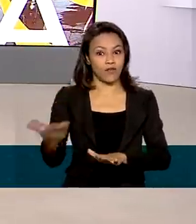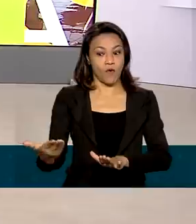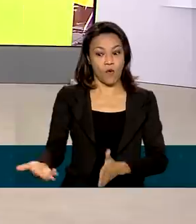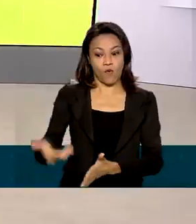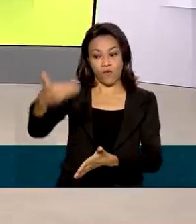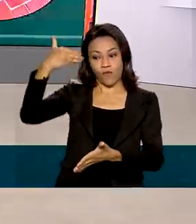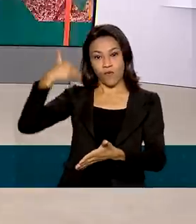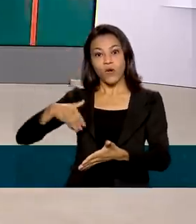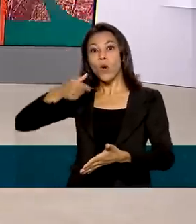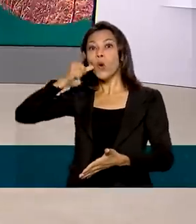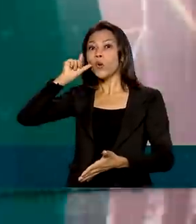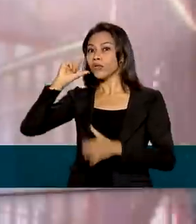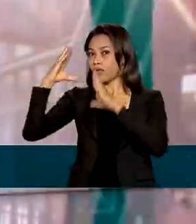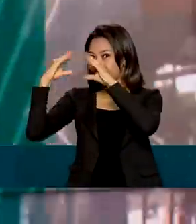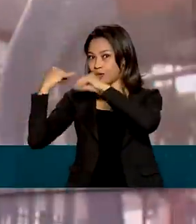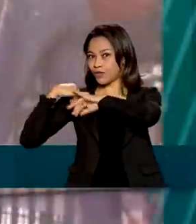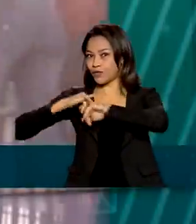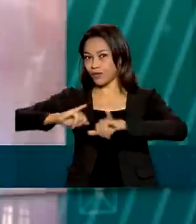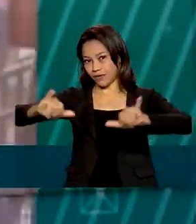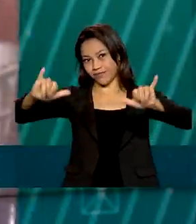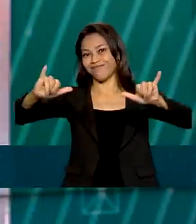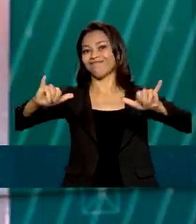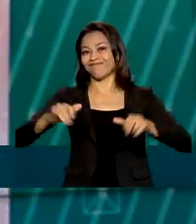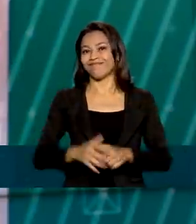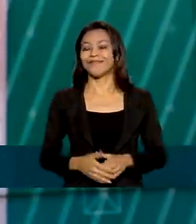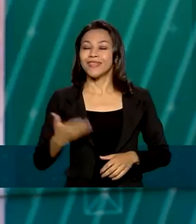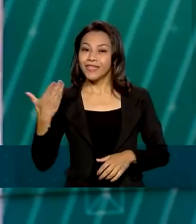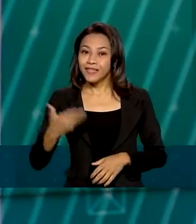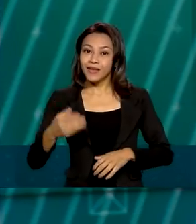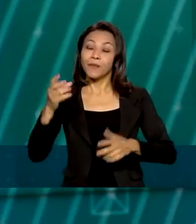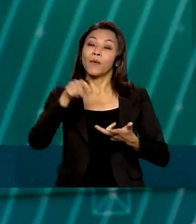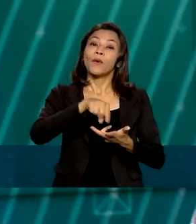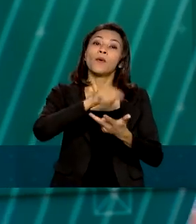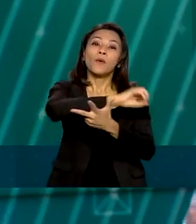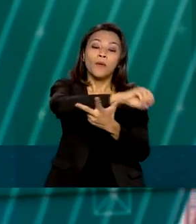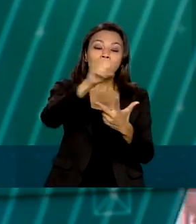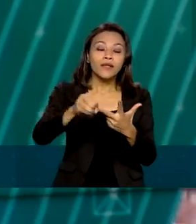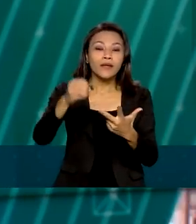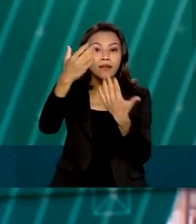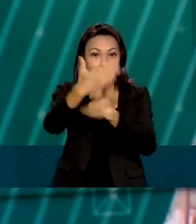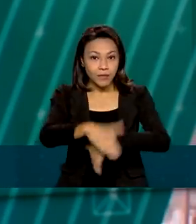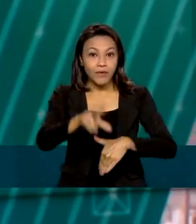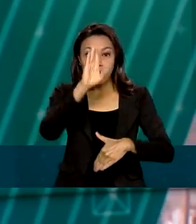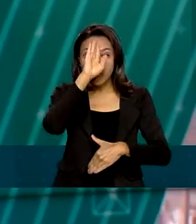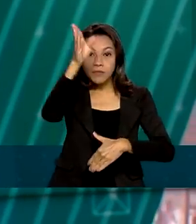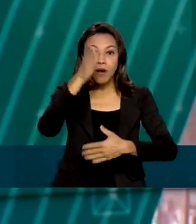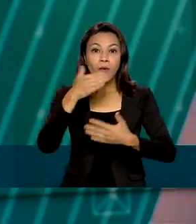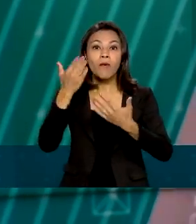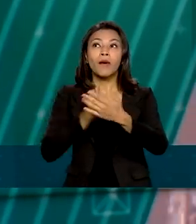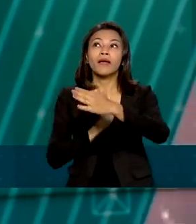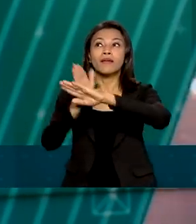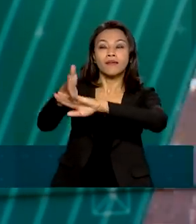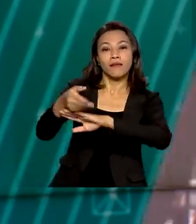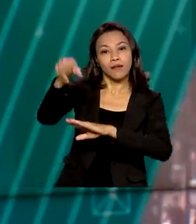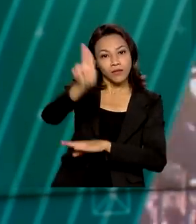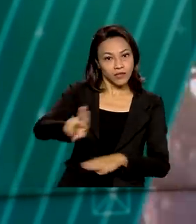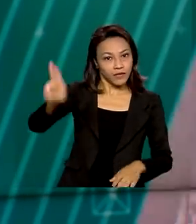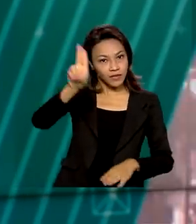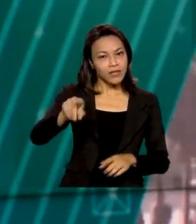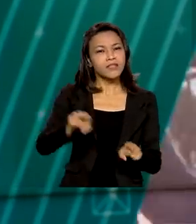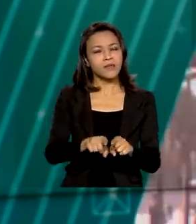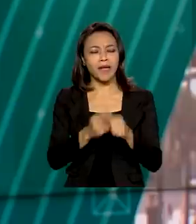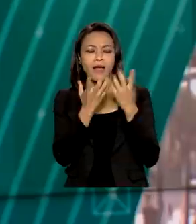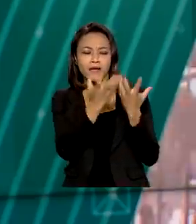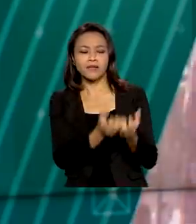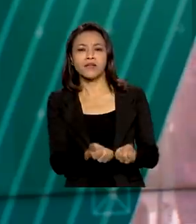para ontem à noite. O Enem é a principal porta de entrada para o ensino superior no Brasil e também é aceito para